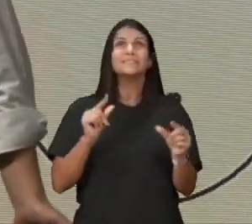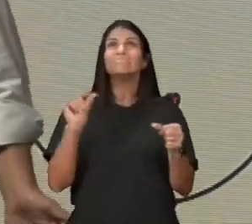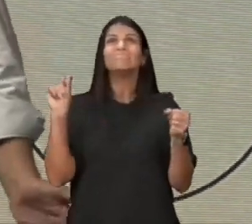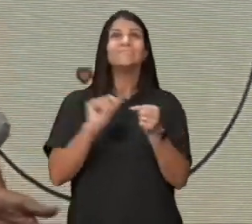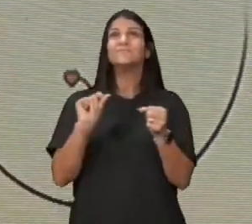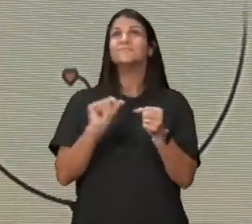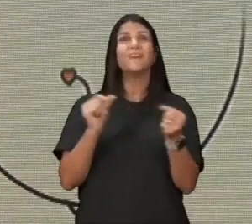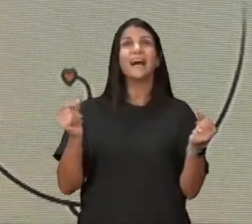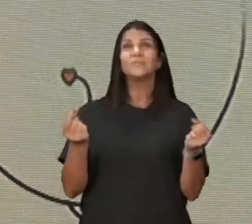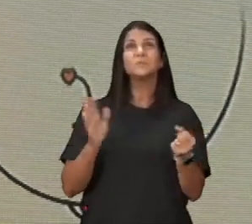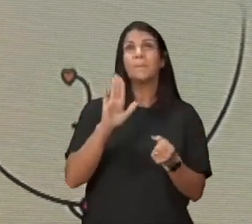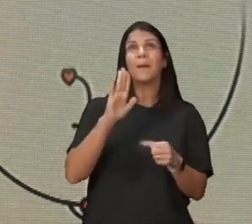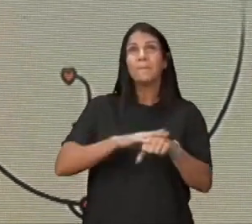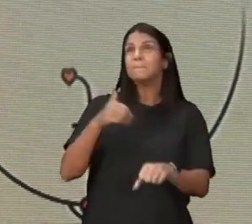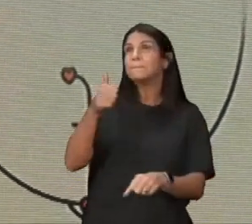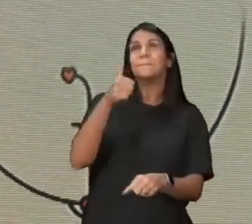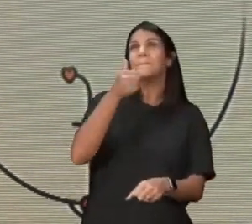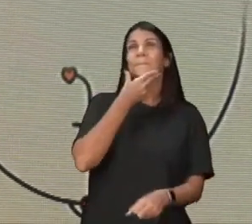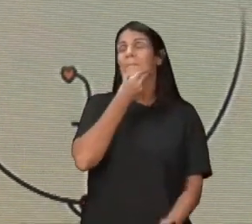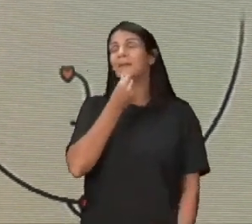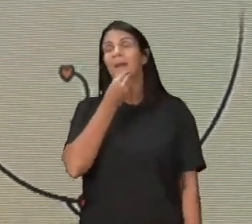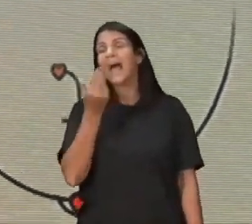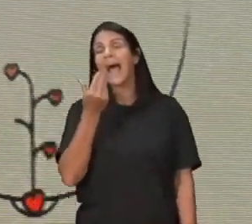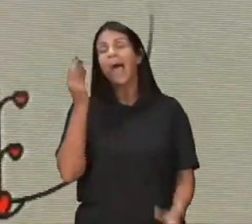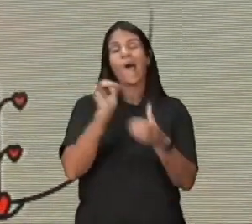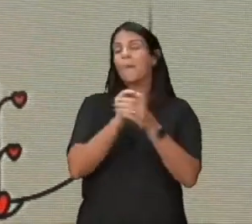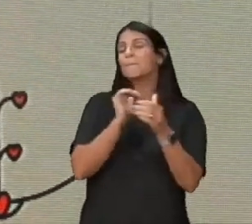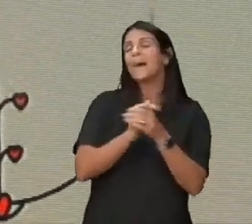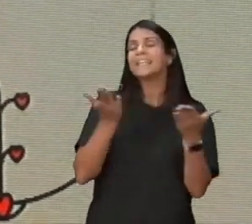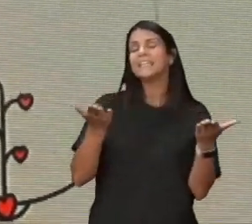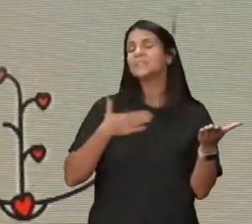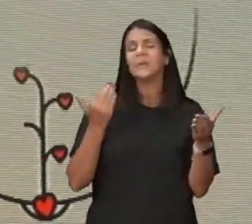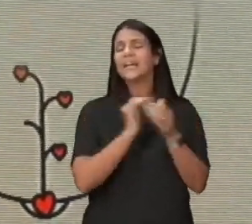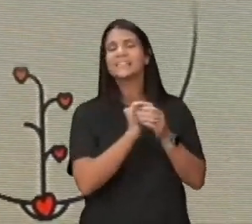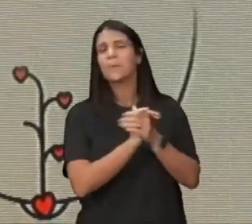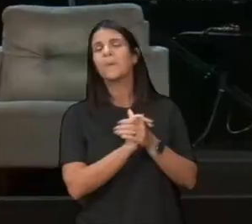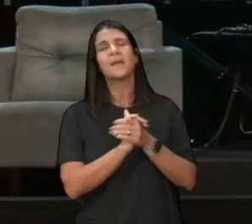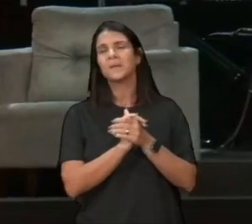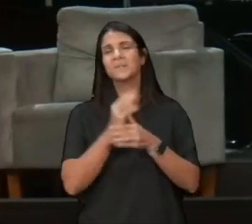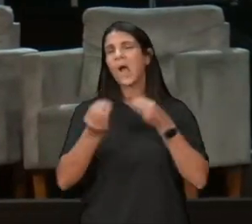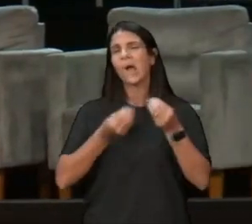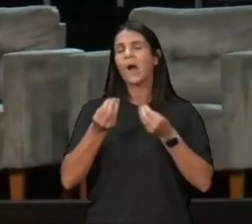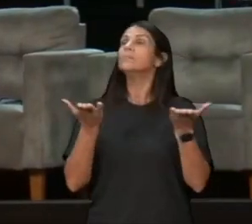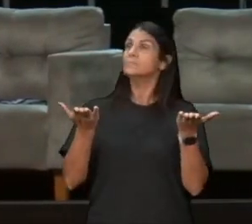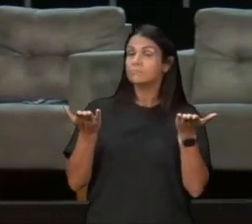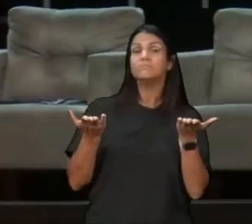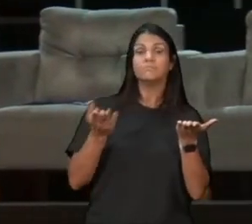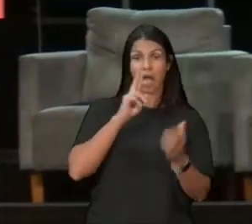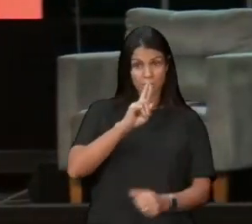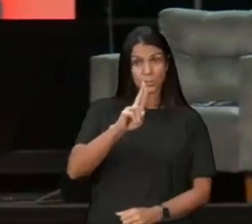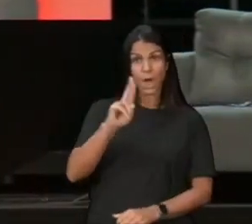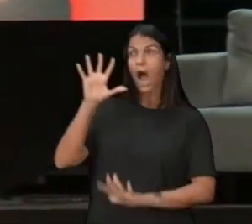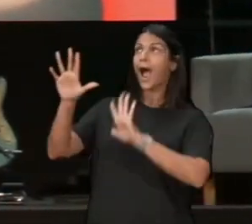não deu certo, busque a Deus, pastor, não sei o eu faço, para mudar minha vida financeira, pô, você fez um monte de coisa, não deu